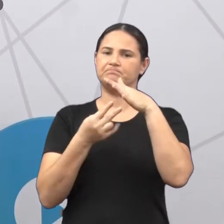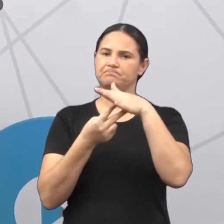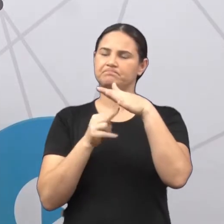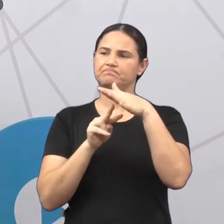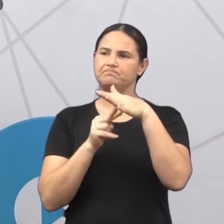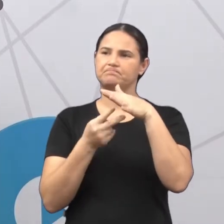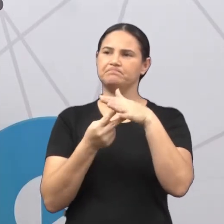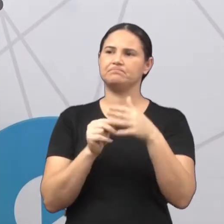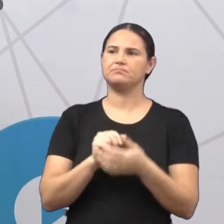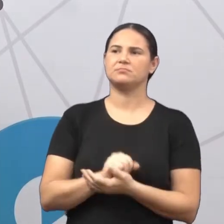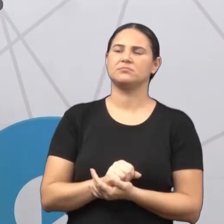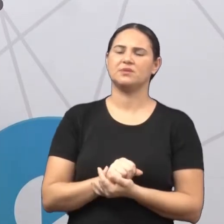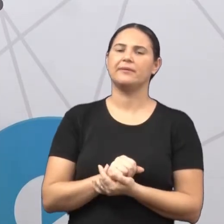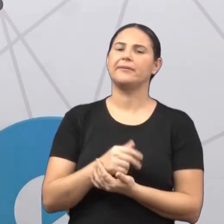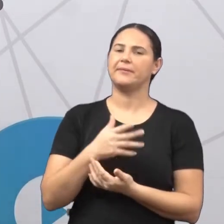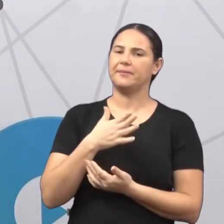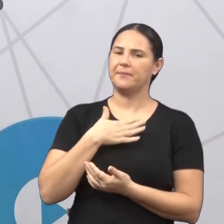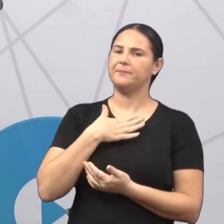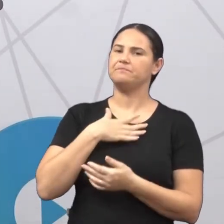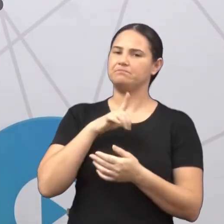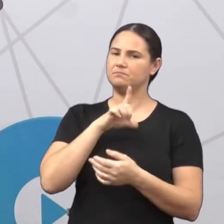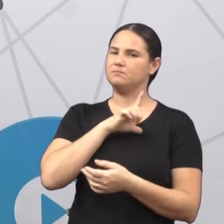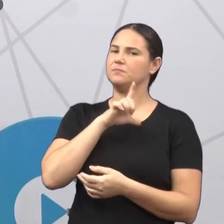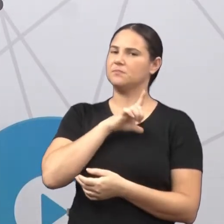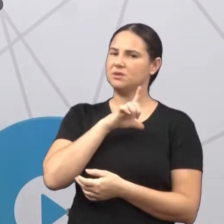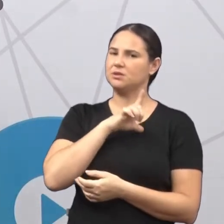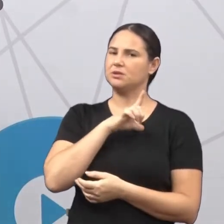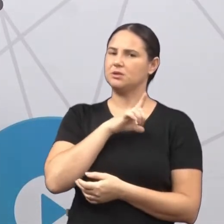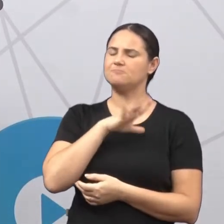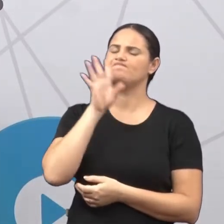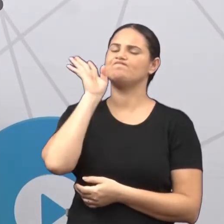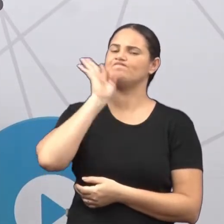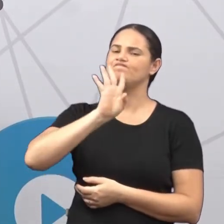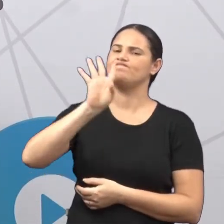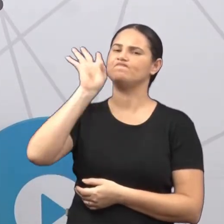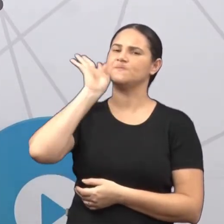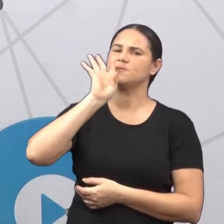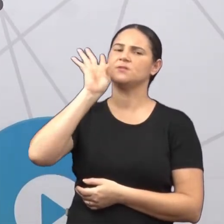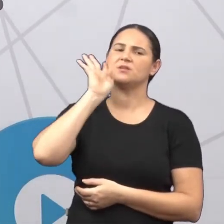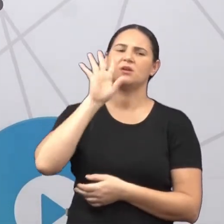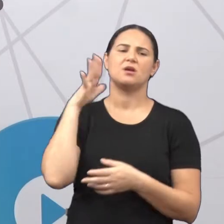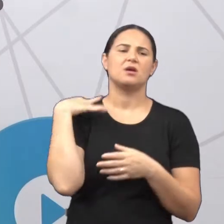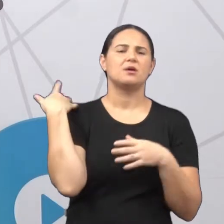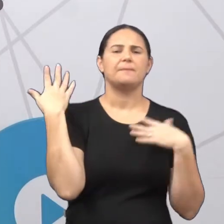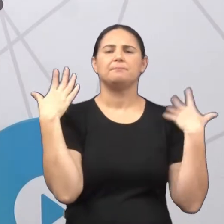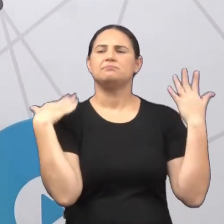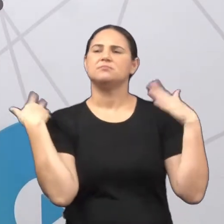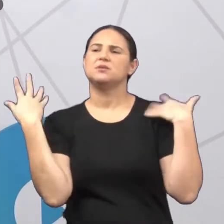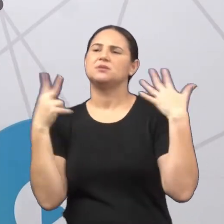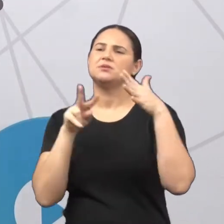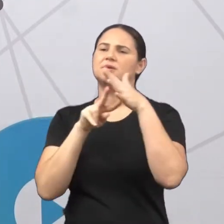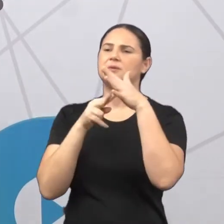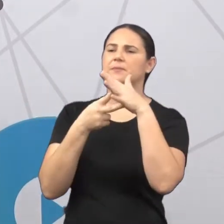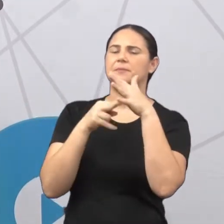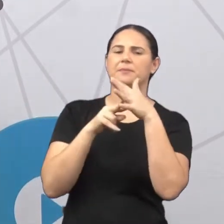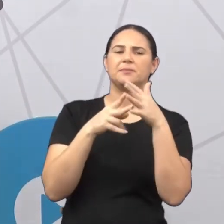Ah, professor, meu bairro tem praça. Como é legal ir pra pracinha, né? Ficar lá um pouco